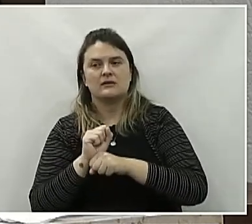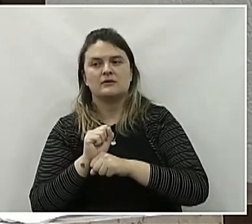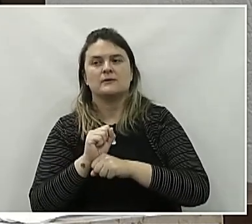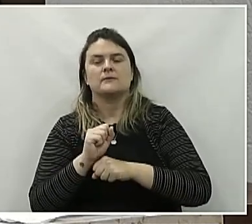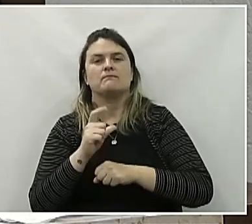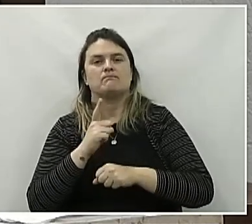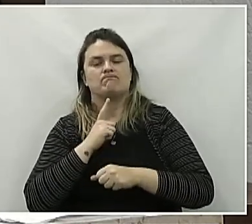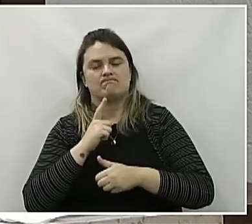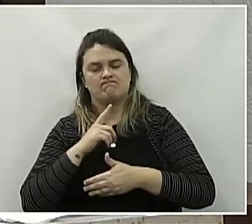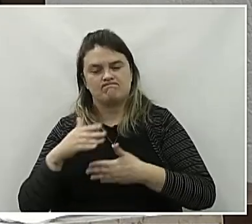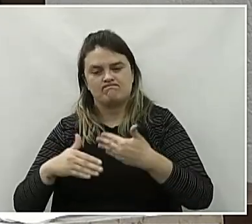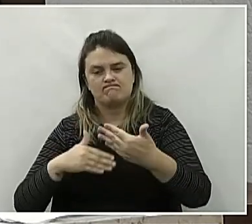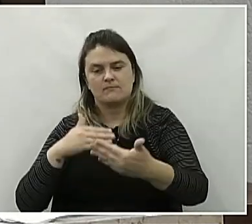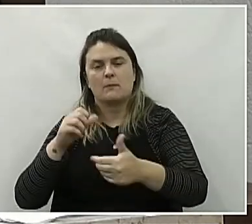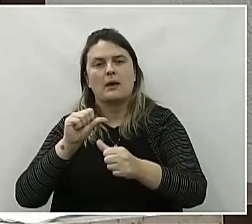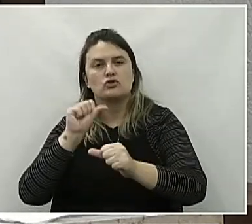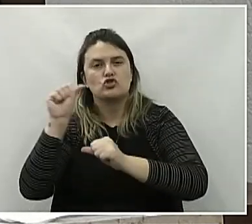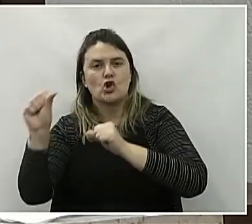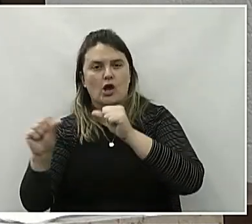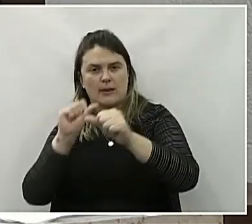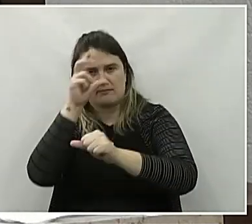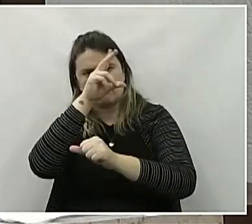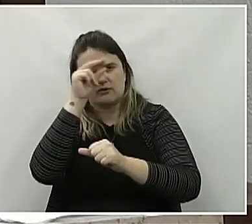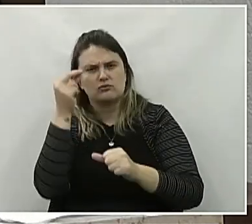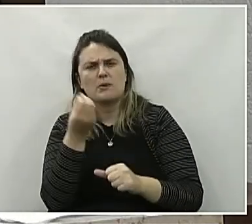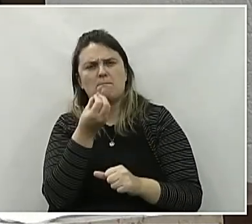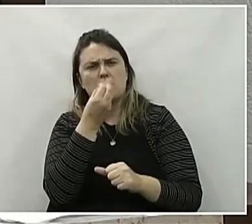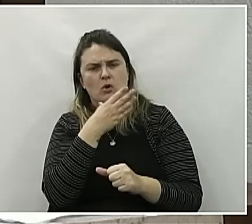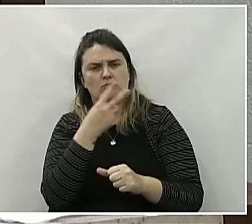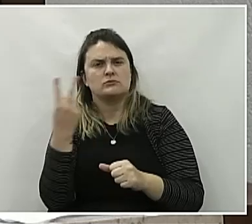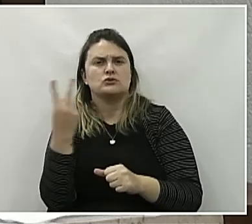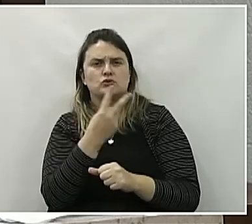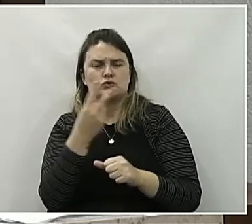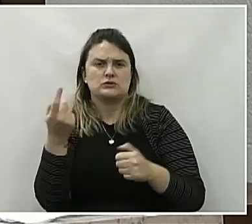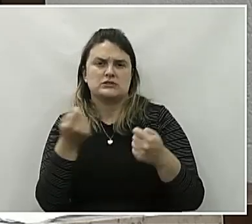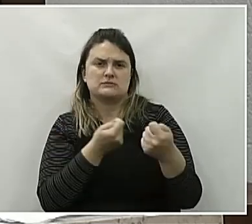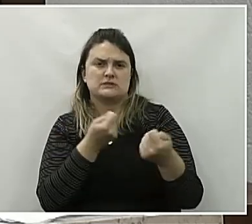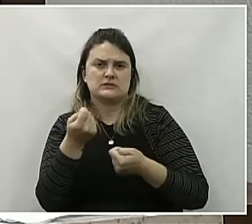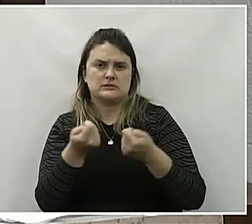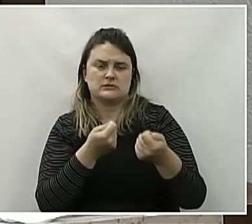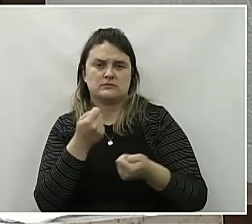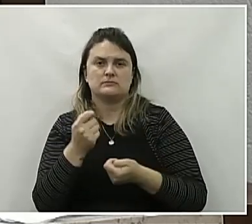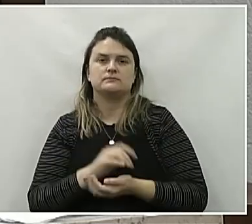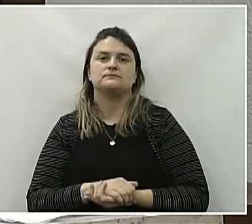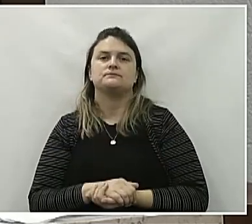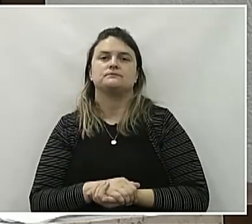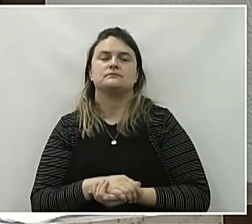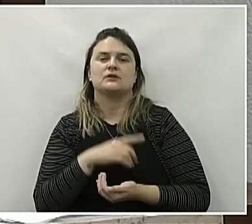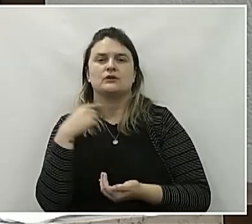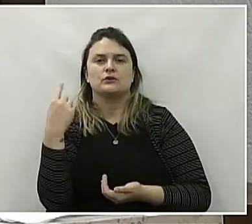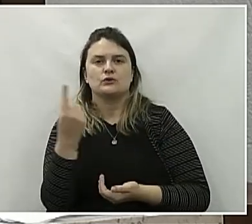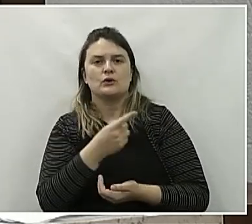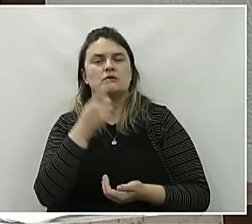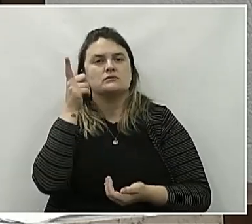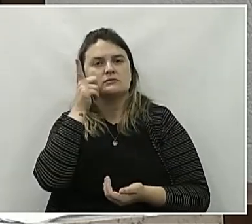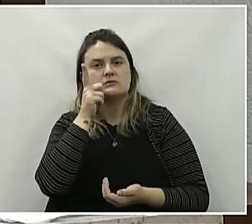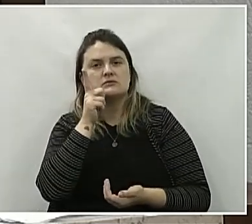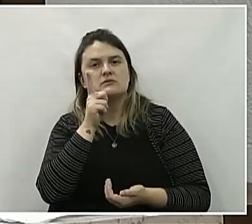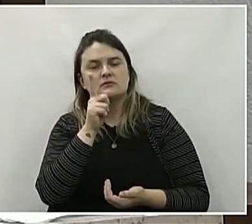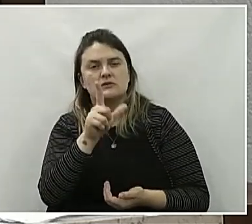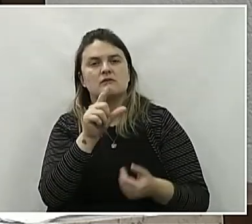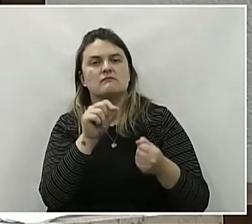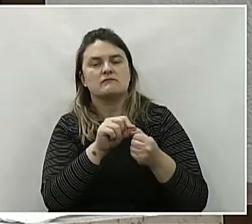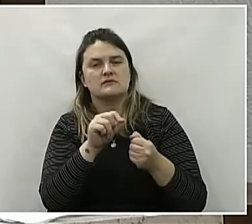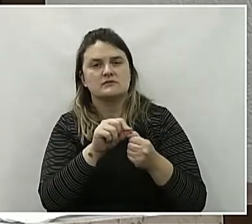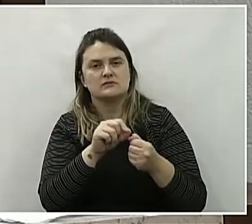de transição bem saudável entre as duas administrações e que a gente consiga aí